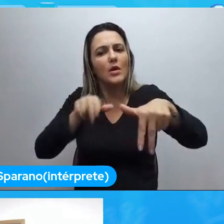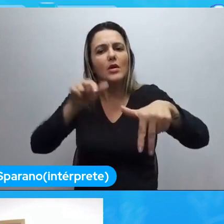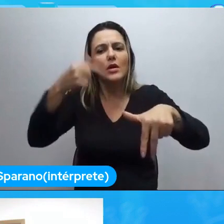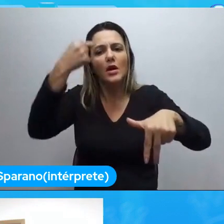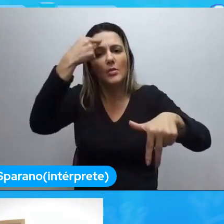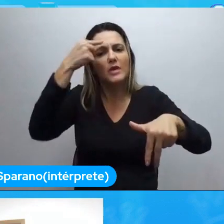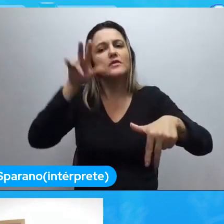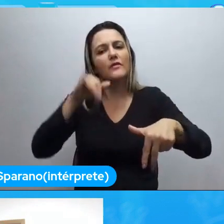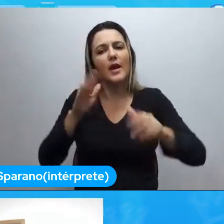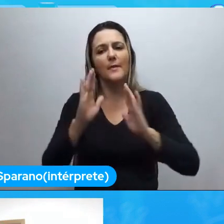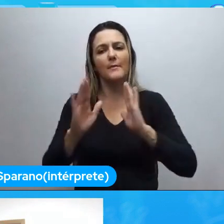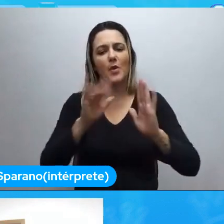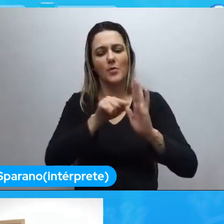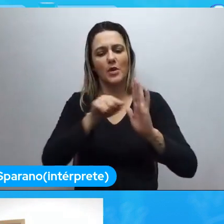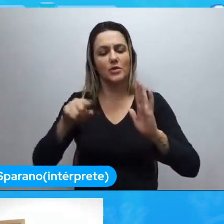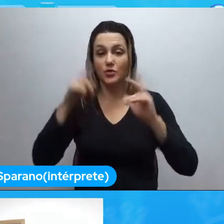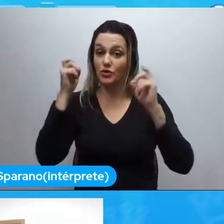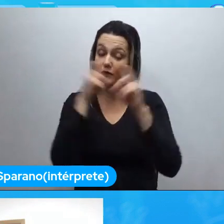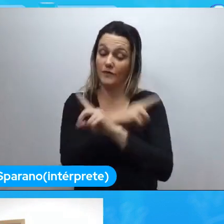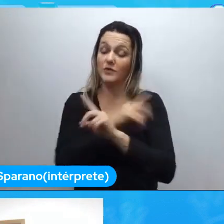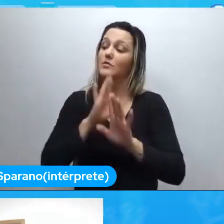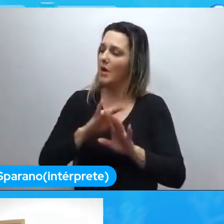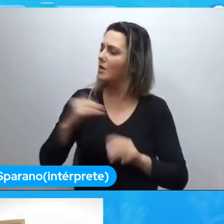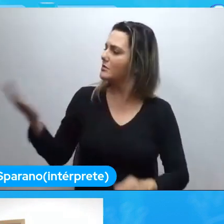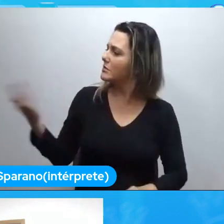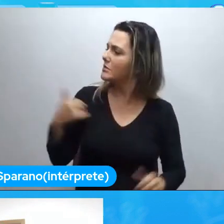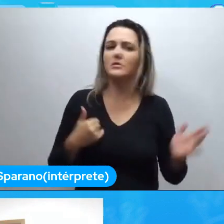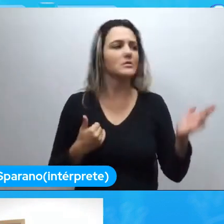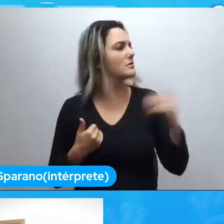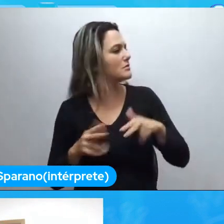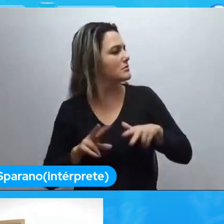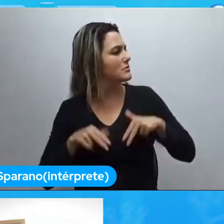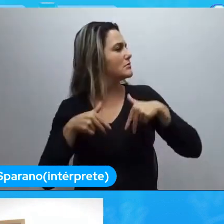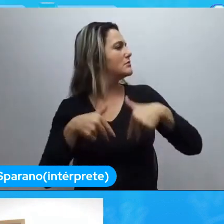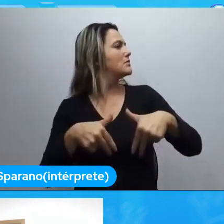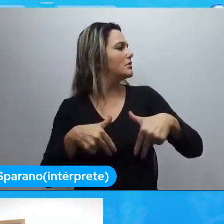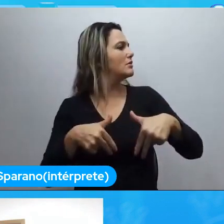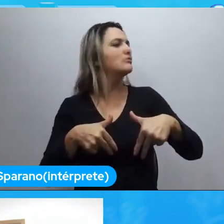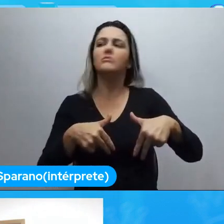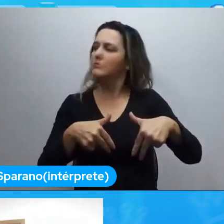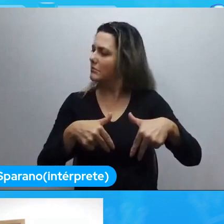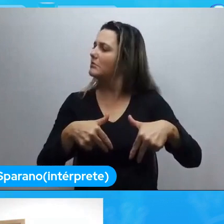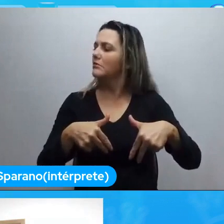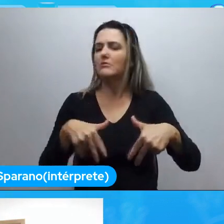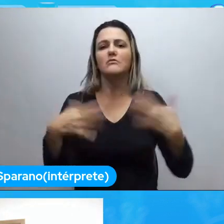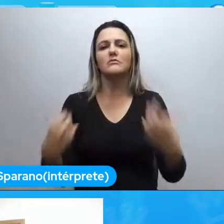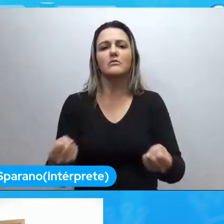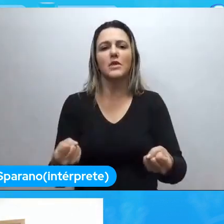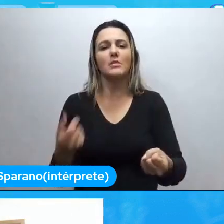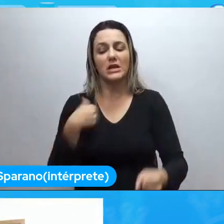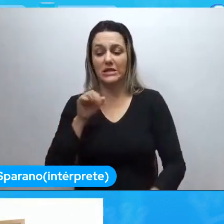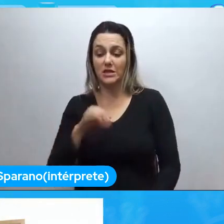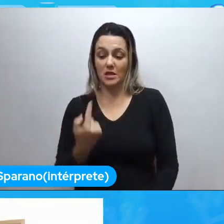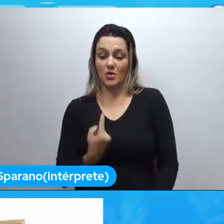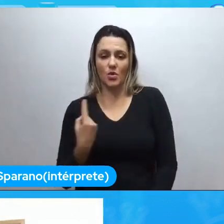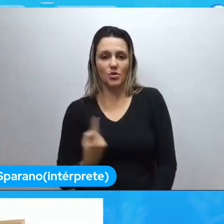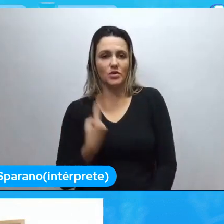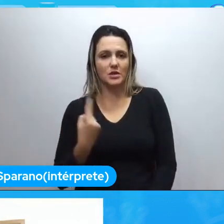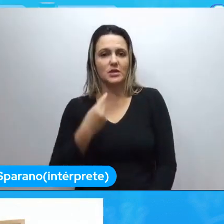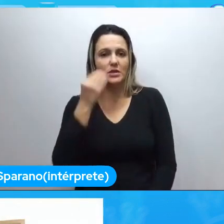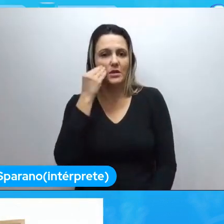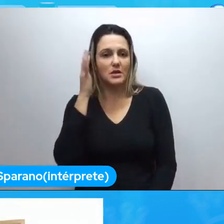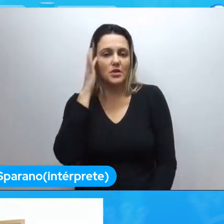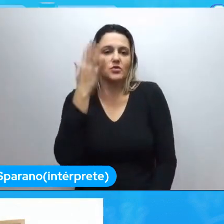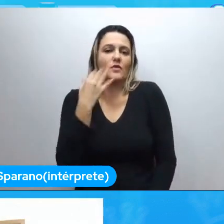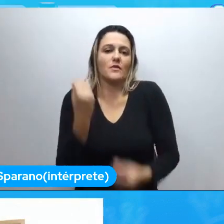difícil. Mas eu tenho outra pessoa aqui comigo que está nessa mesma perspectiva. Mas quando não é isso. Quando eu estou sozinha ali para tentar resolver a situação. Eu